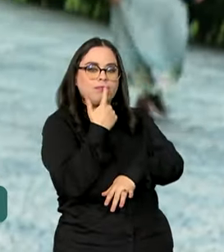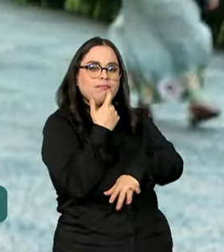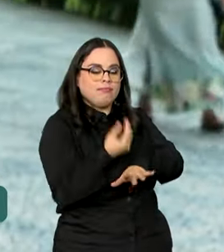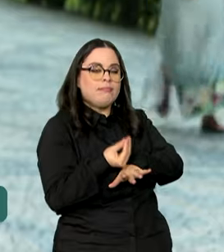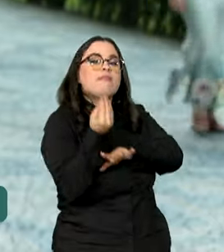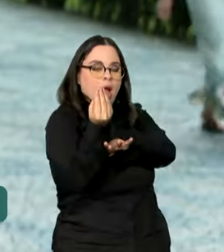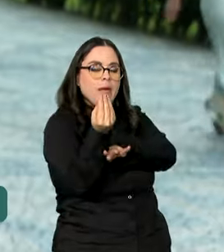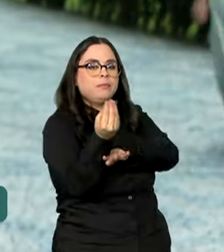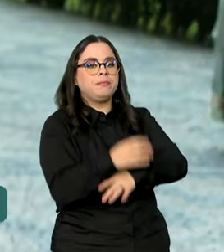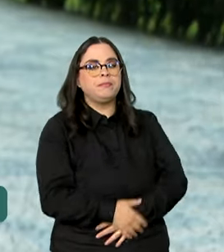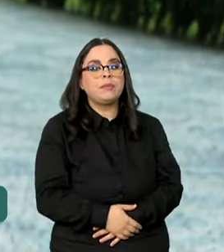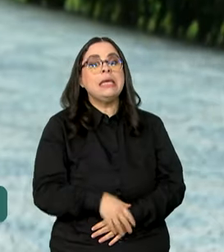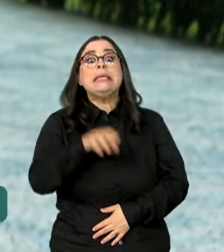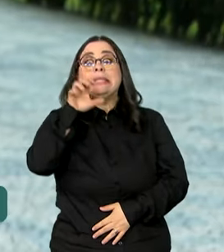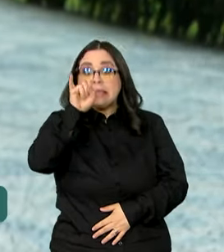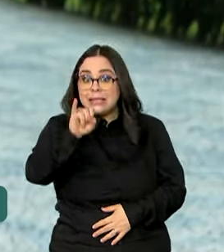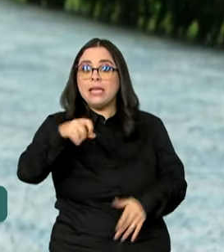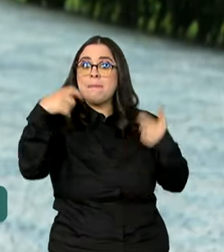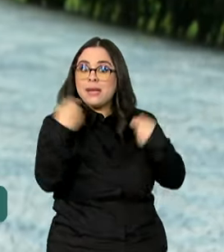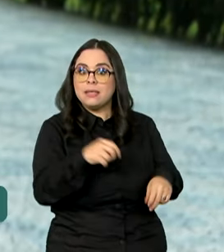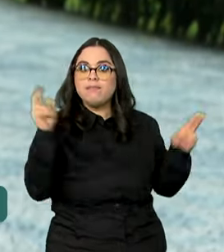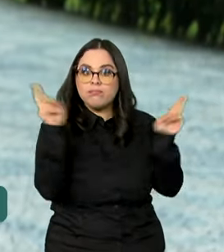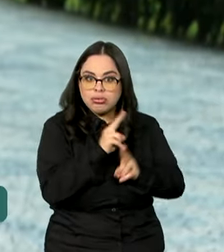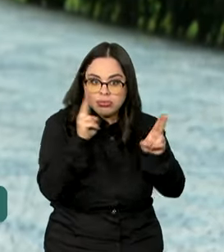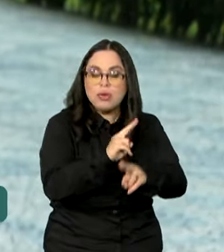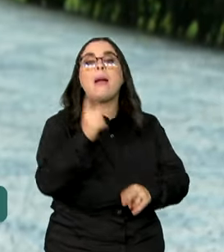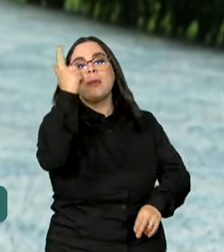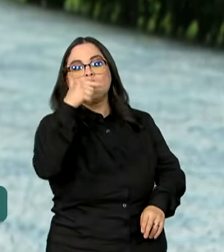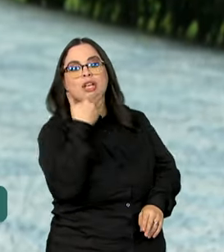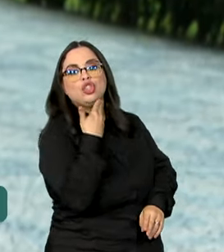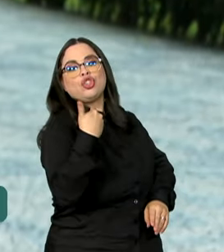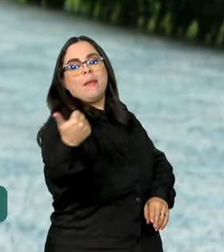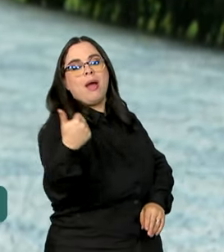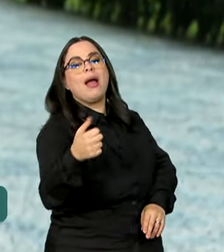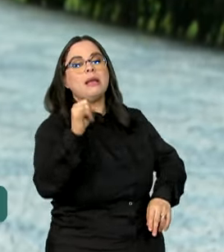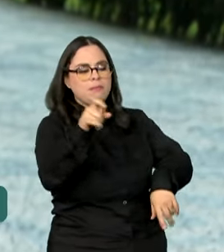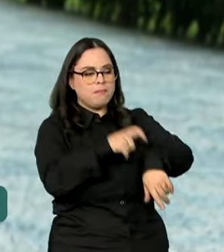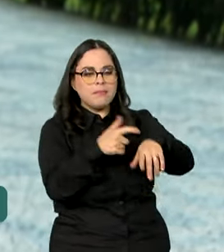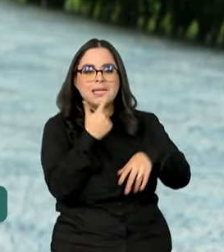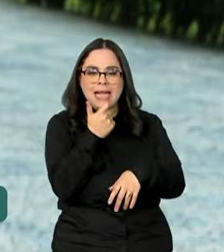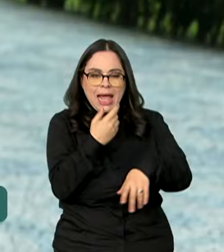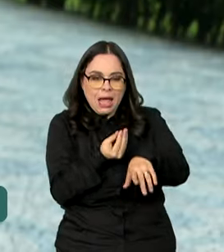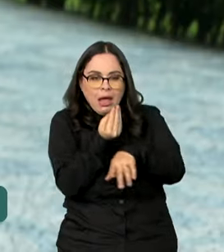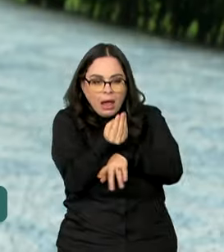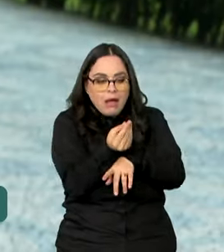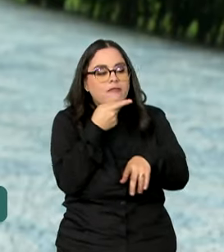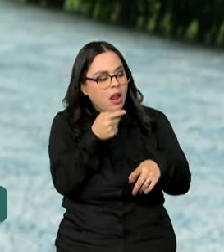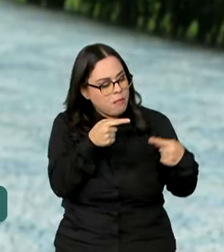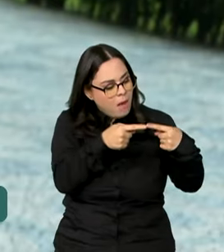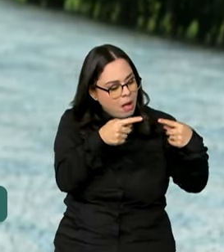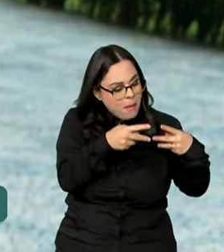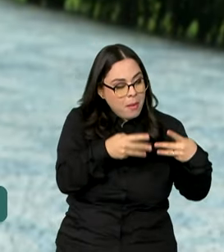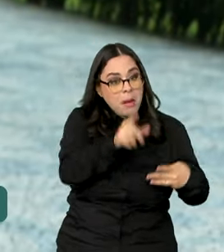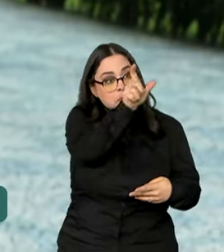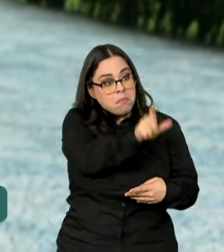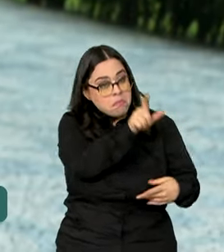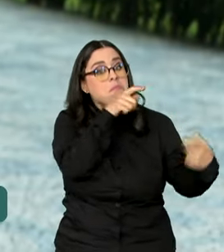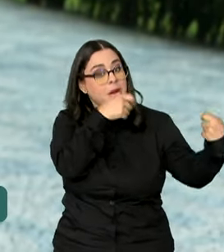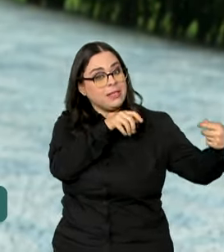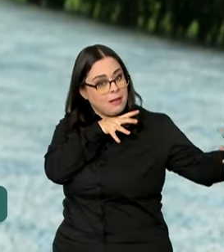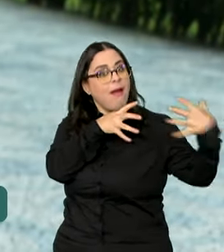Essa pessoa só vai ser chamada para doar a medula quando essa amostra de sangue for identificada como compatível de uma pessoa que